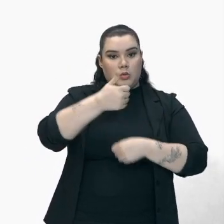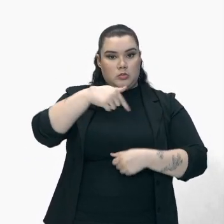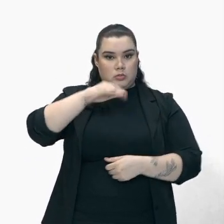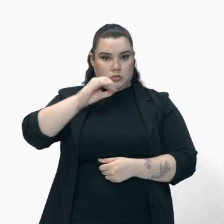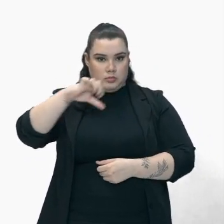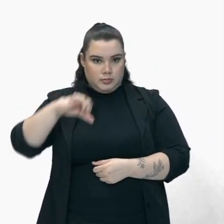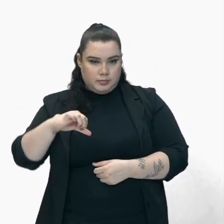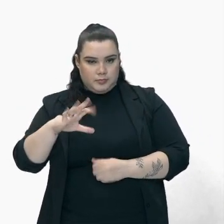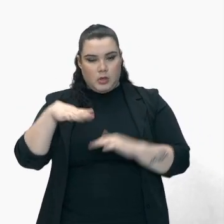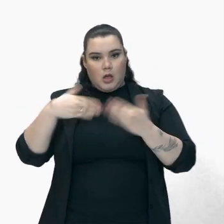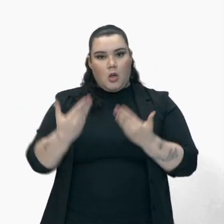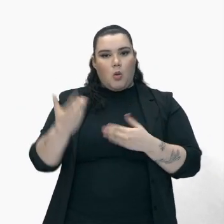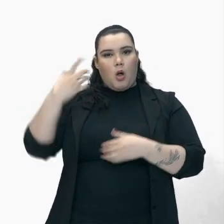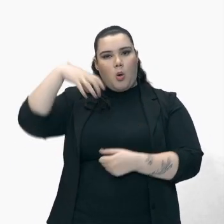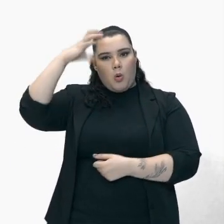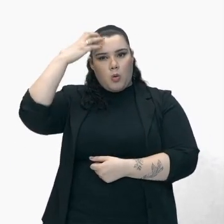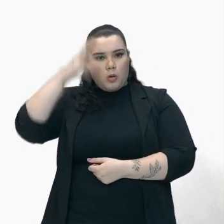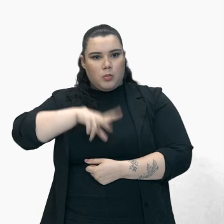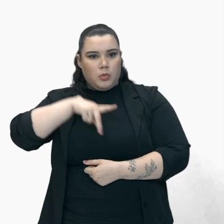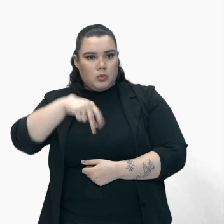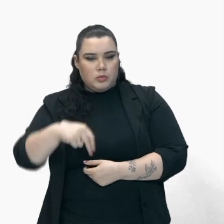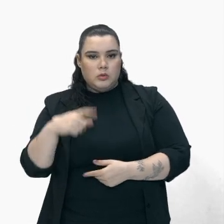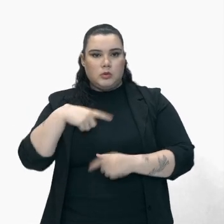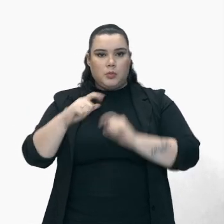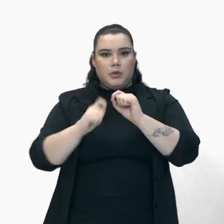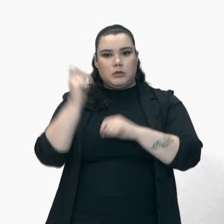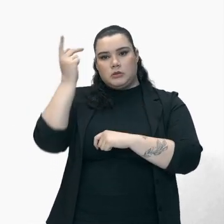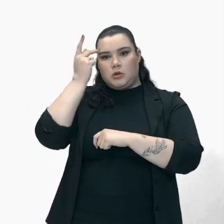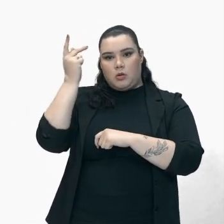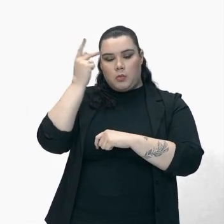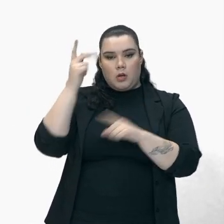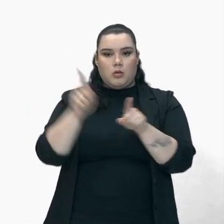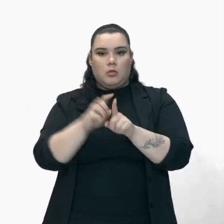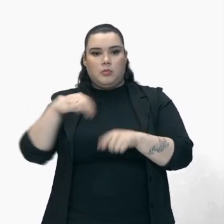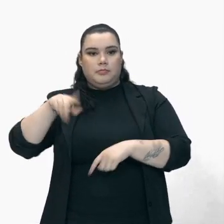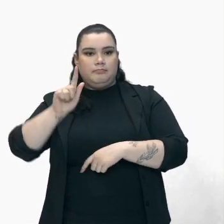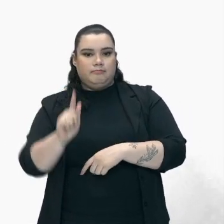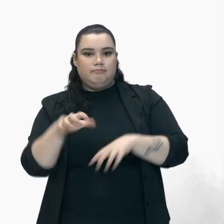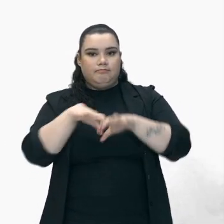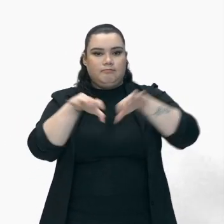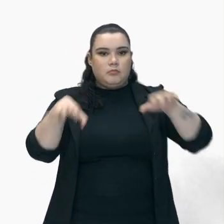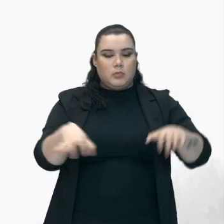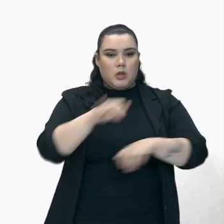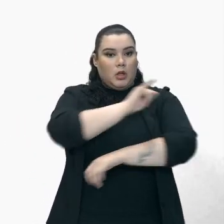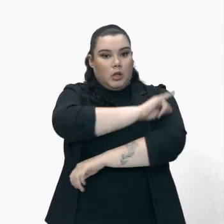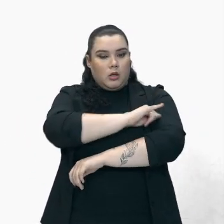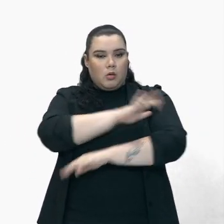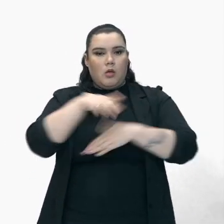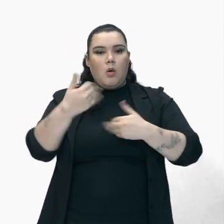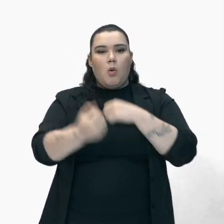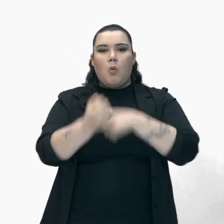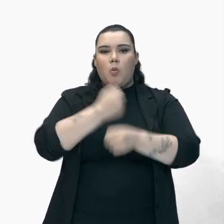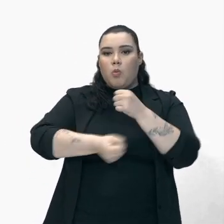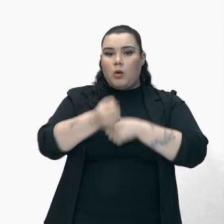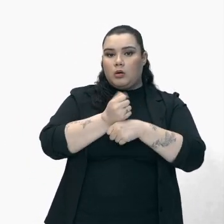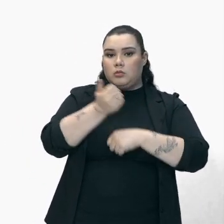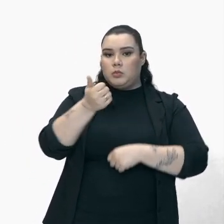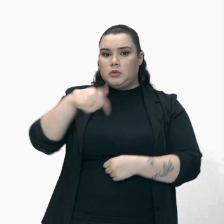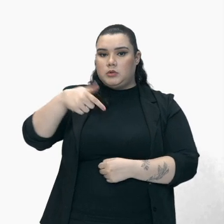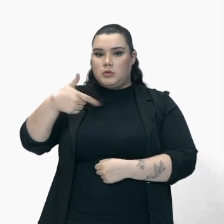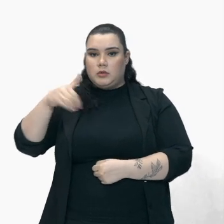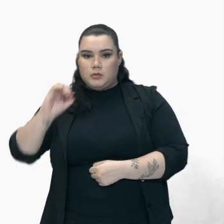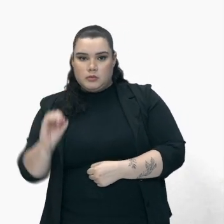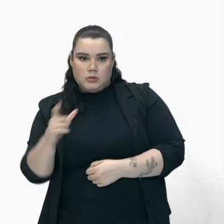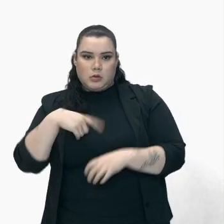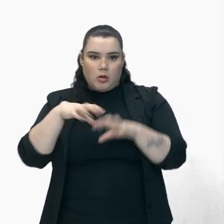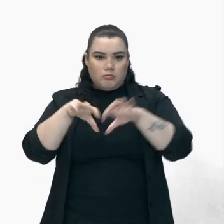Separando Do Rio de Janeiro Em 1720 Houve uma nova divisão Deu origem A capitania De São Paulo E a de Minas